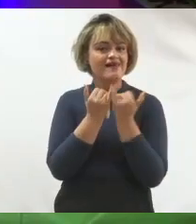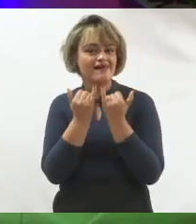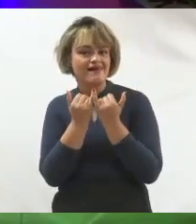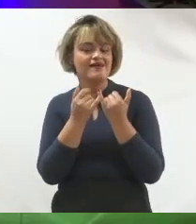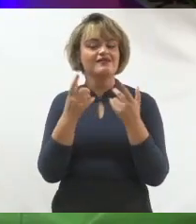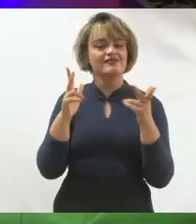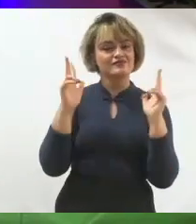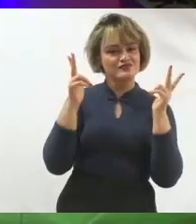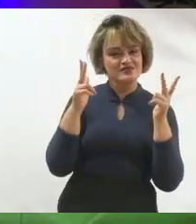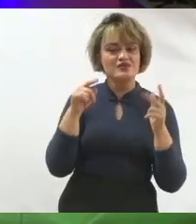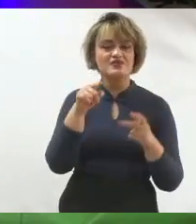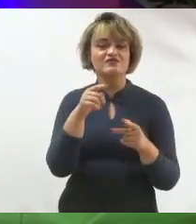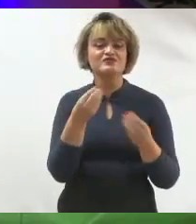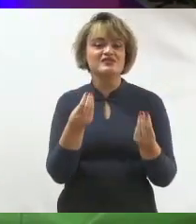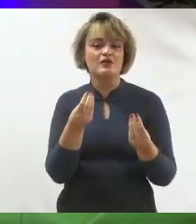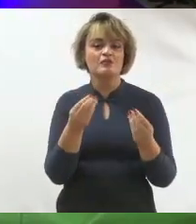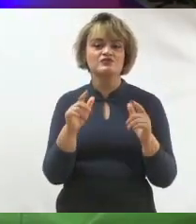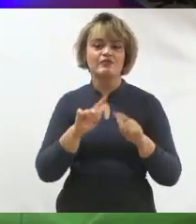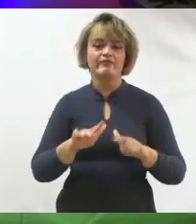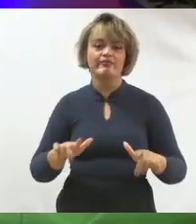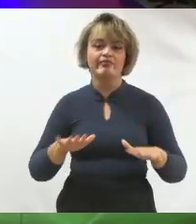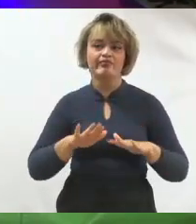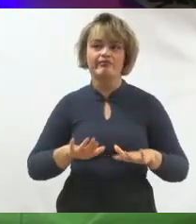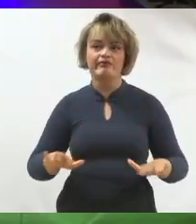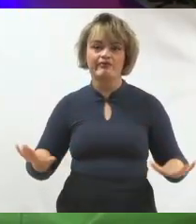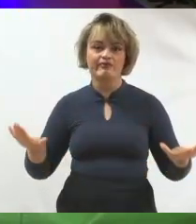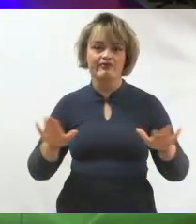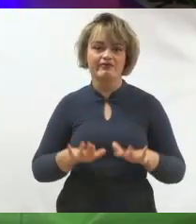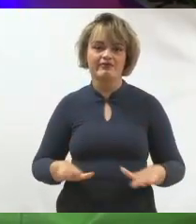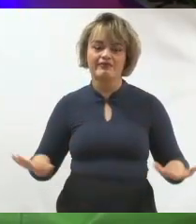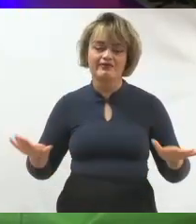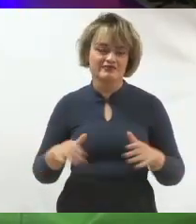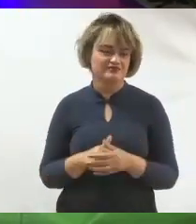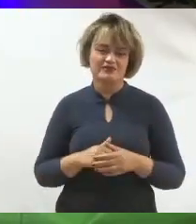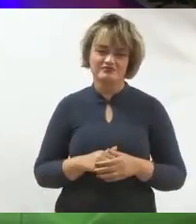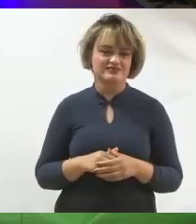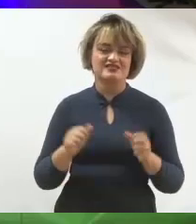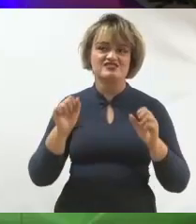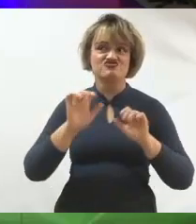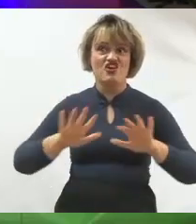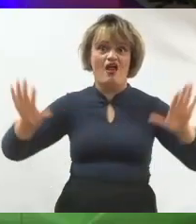entretenimento e você está aqui fazendo uma propaganda muito genérica.